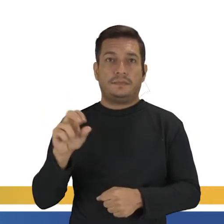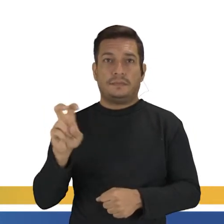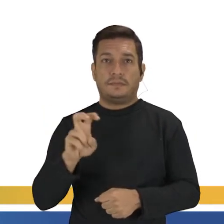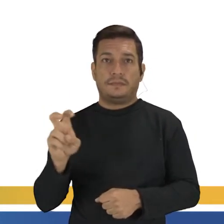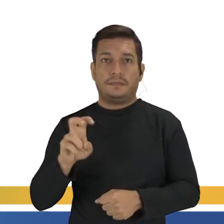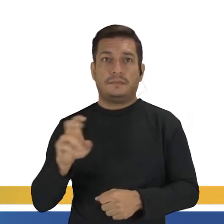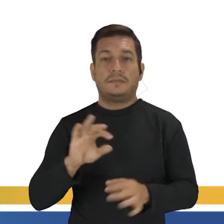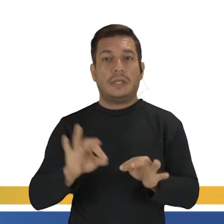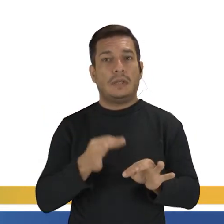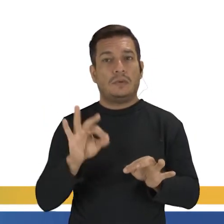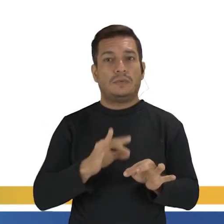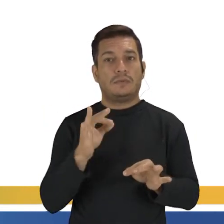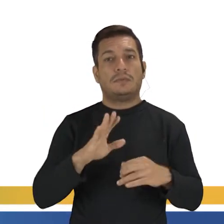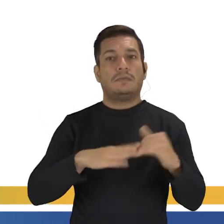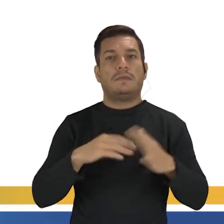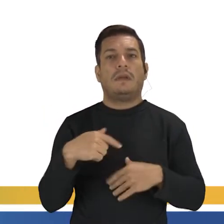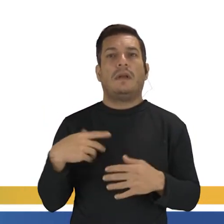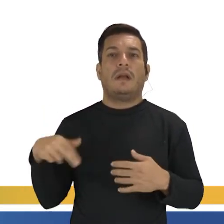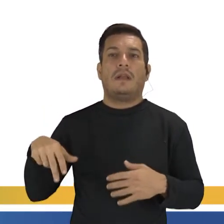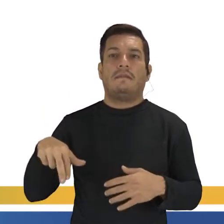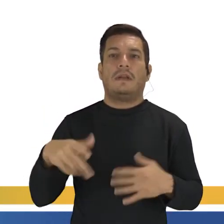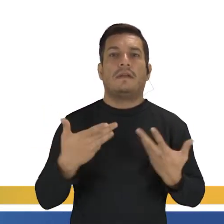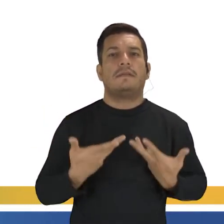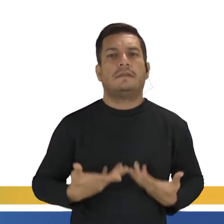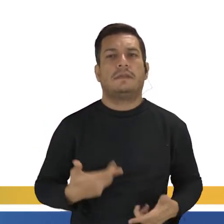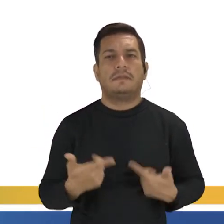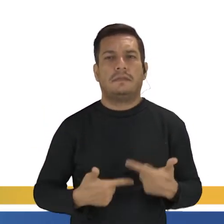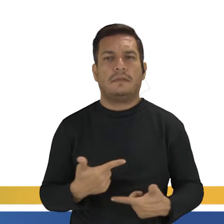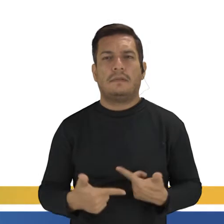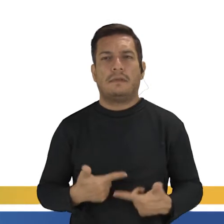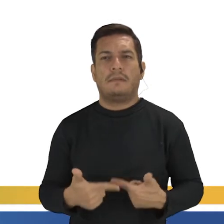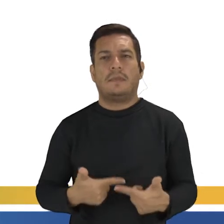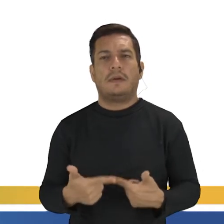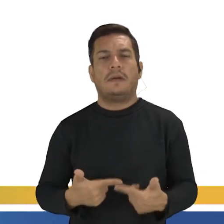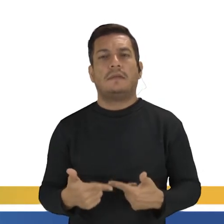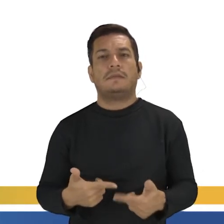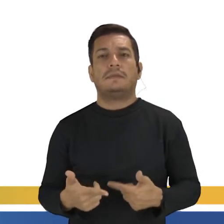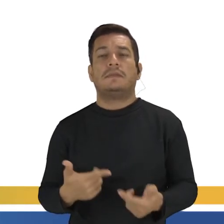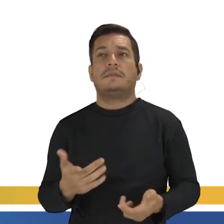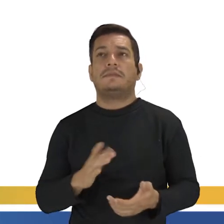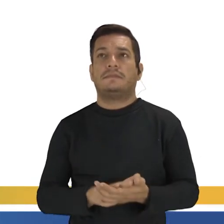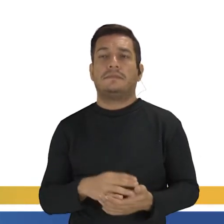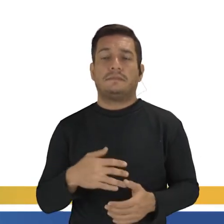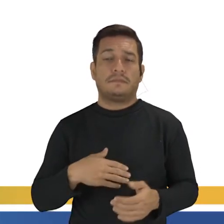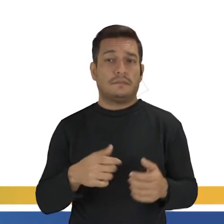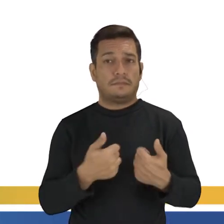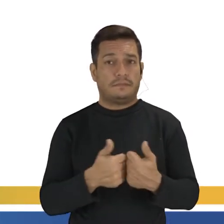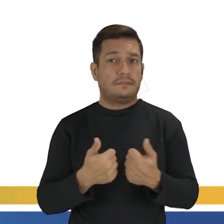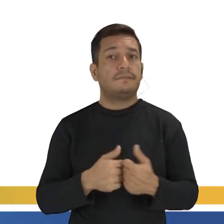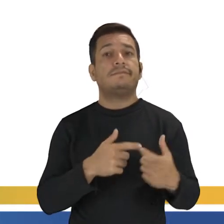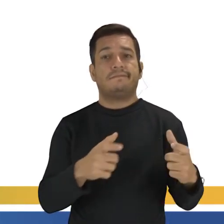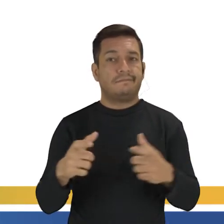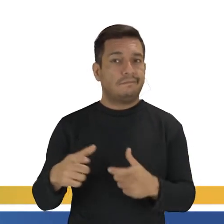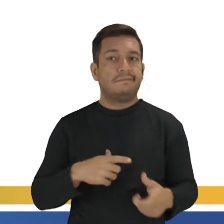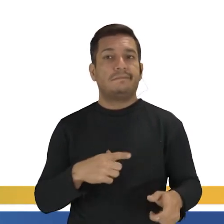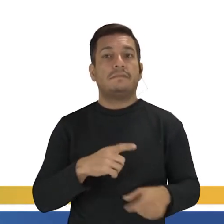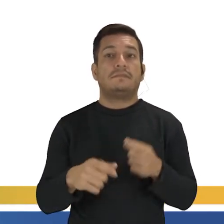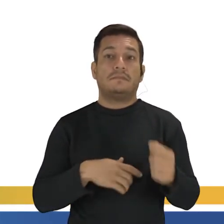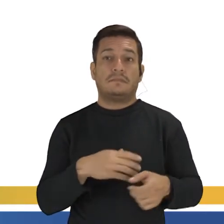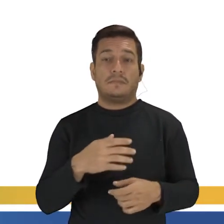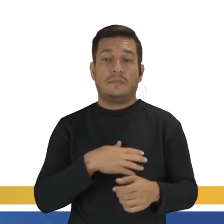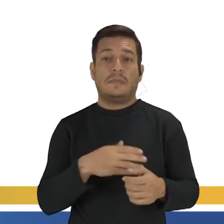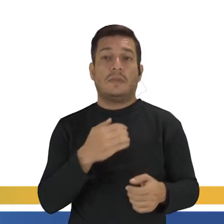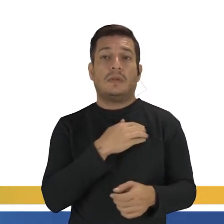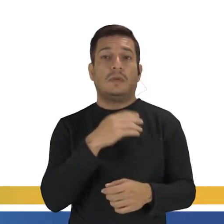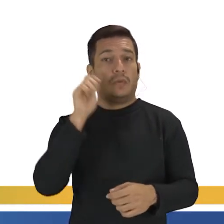era uma costureira que ela vinha cansada do trabalho. Até então, tinha segregação racial nos ônibus, né? Em todos os espaços. E os negros deveriam